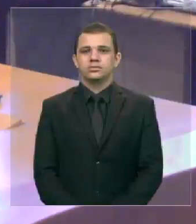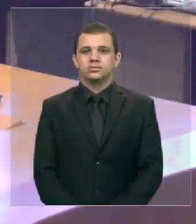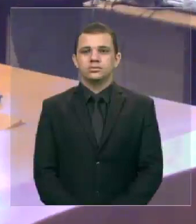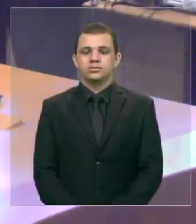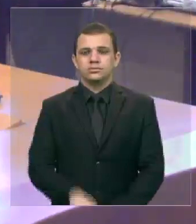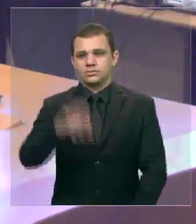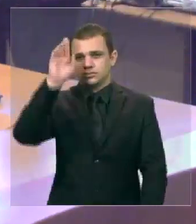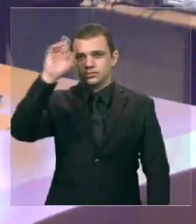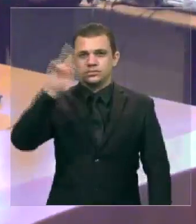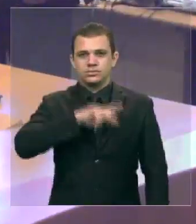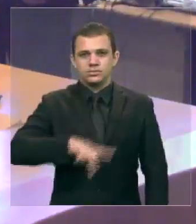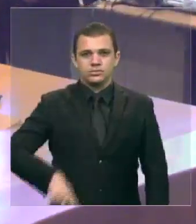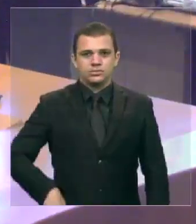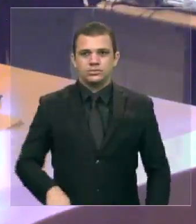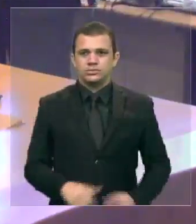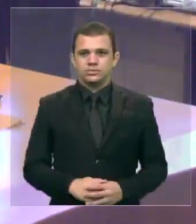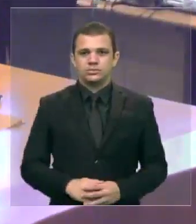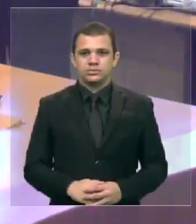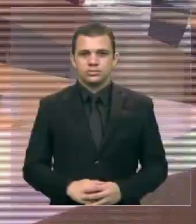Senhor presidente,